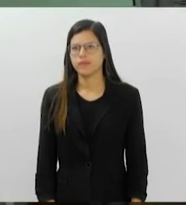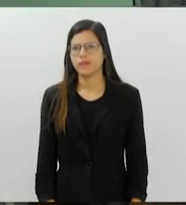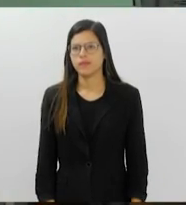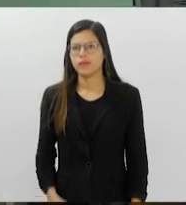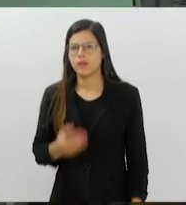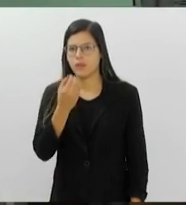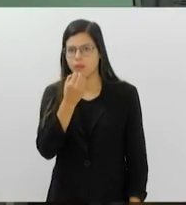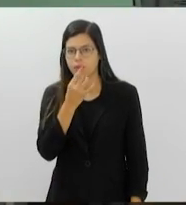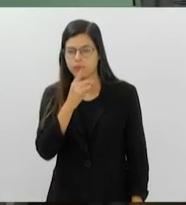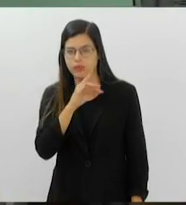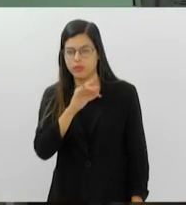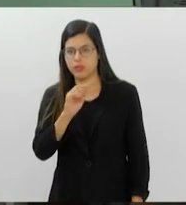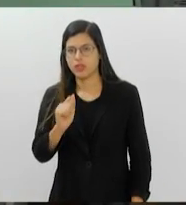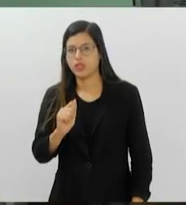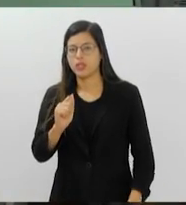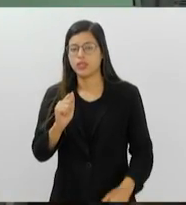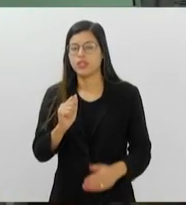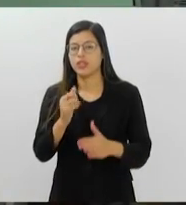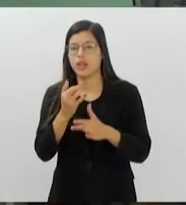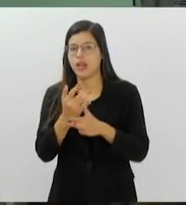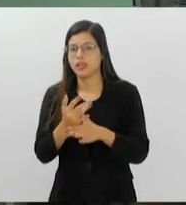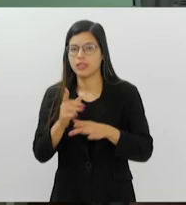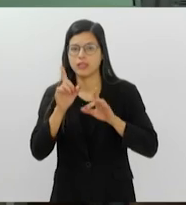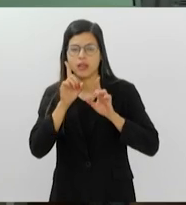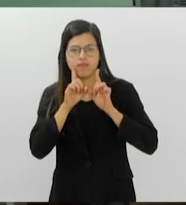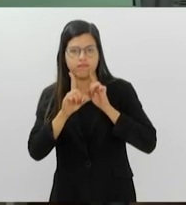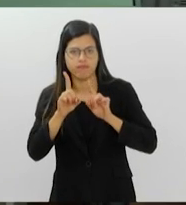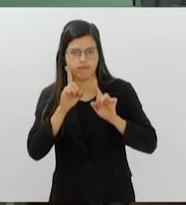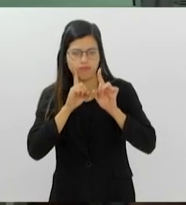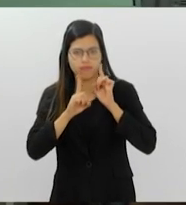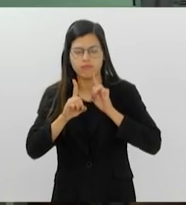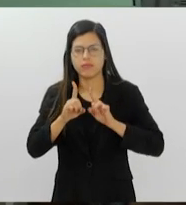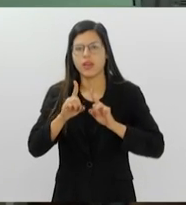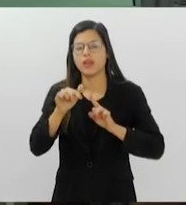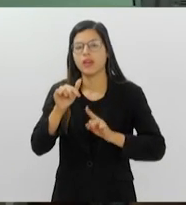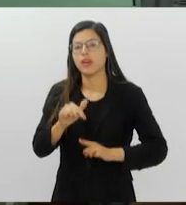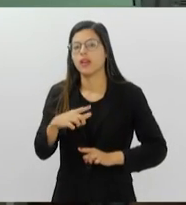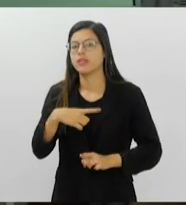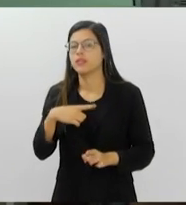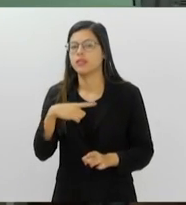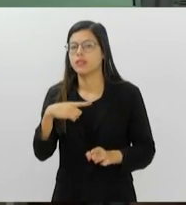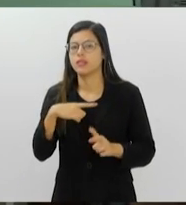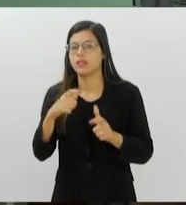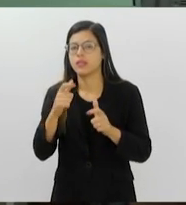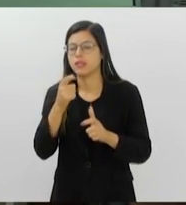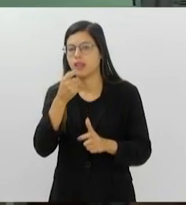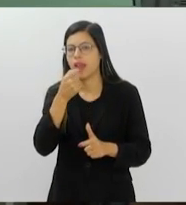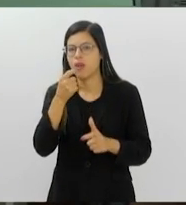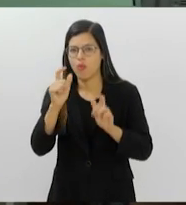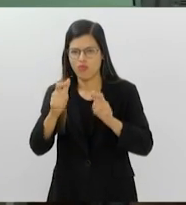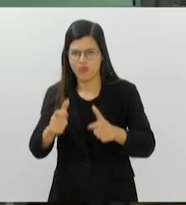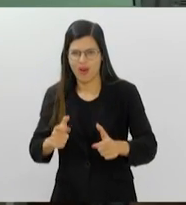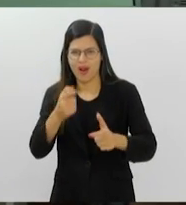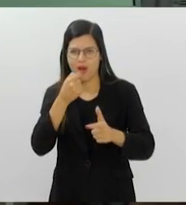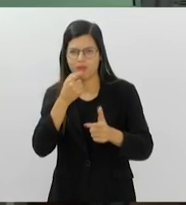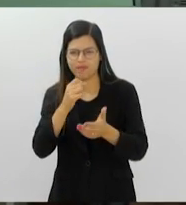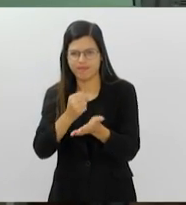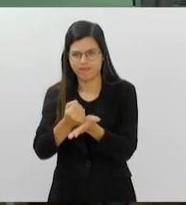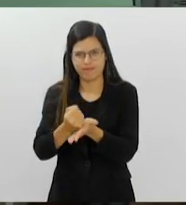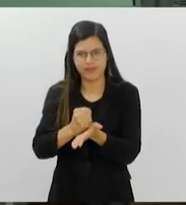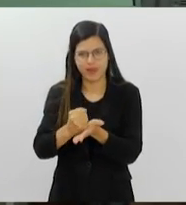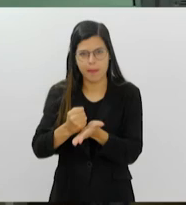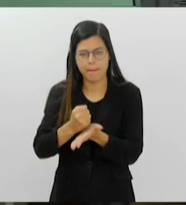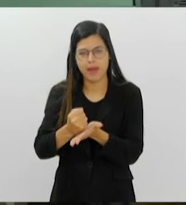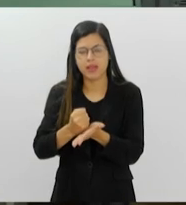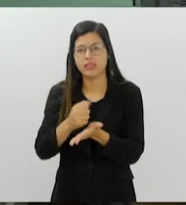Bom Dia. A cidade de Maricá, na região metropolitana, conta com uma das maiores farmácias vivas do país e em